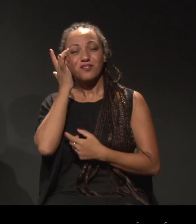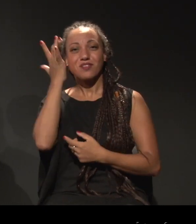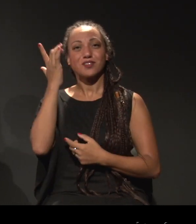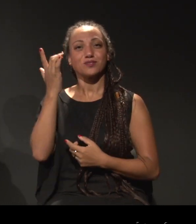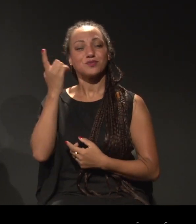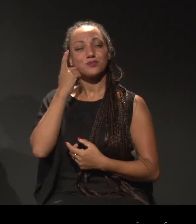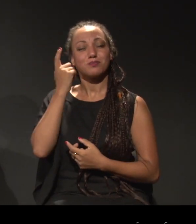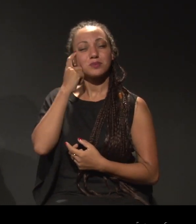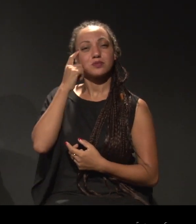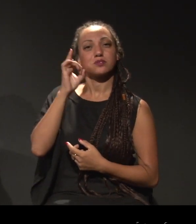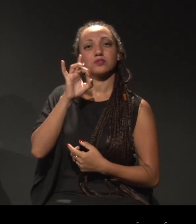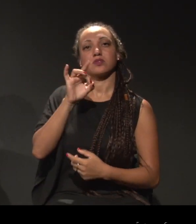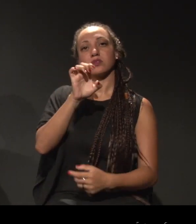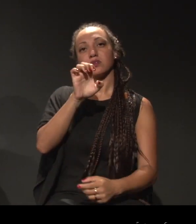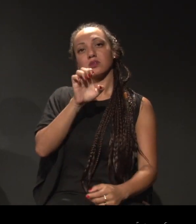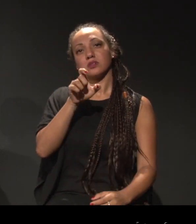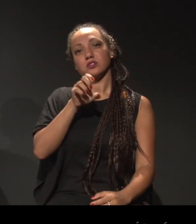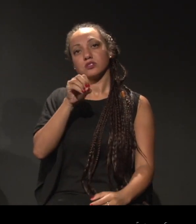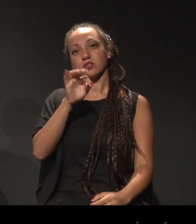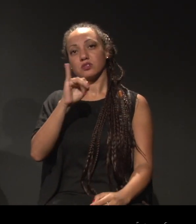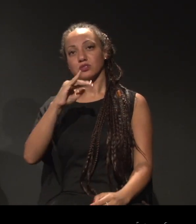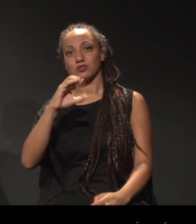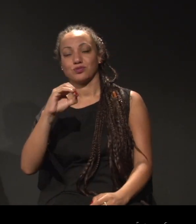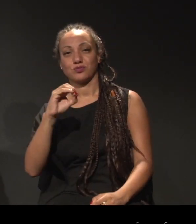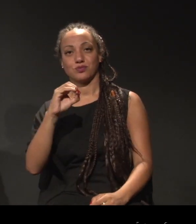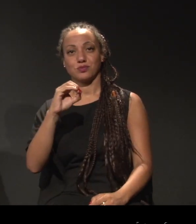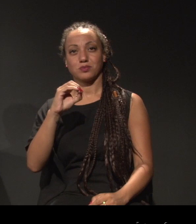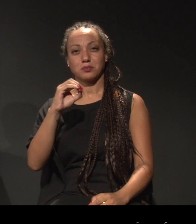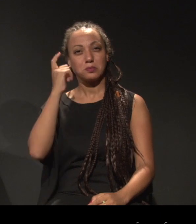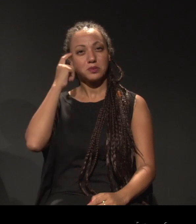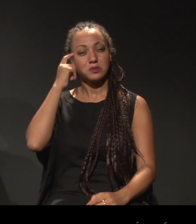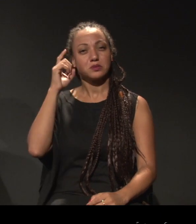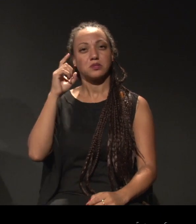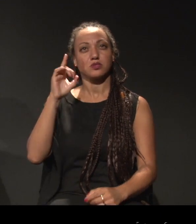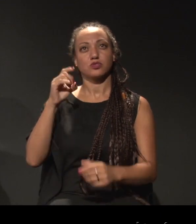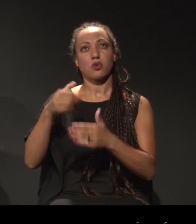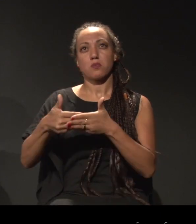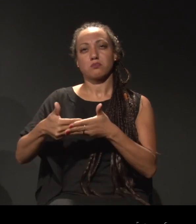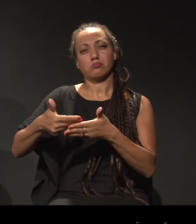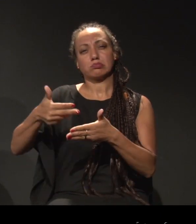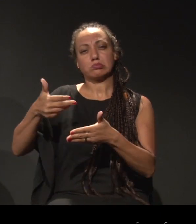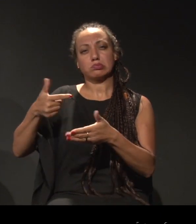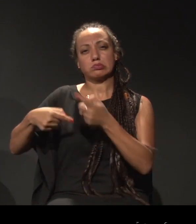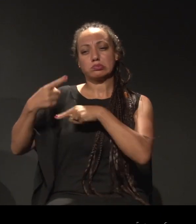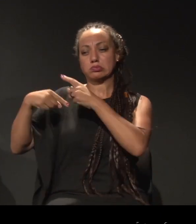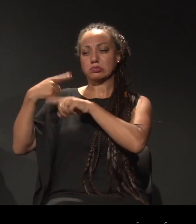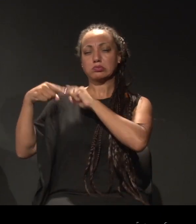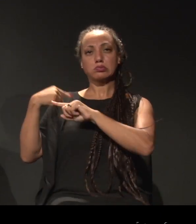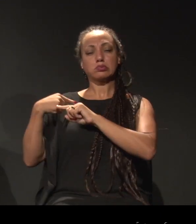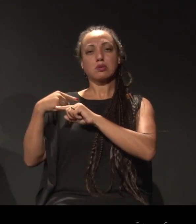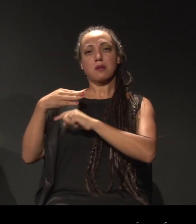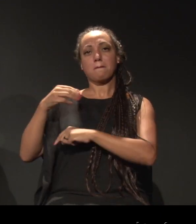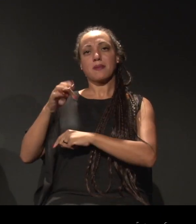nacionalidade, dessas matrizes que formam essa sociedade.